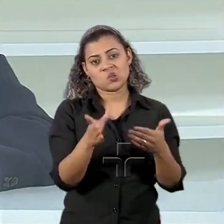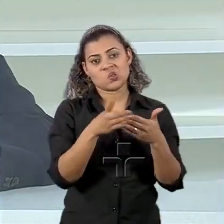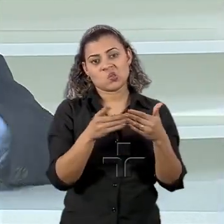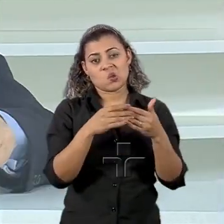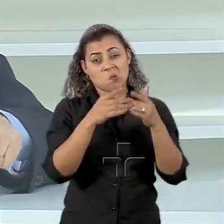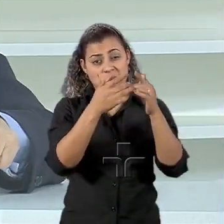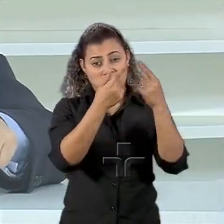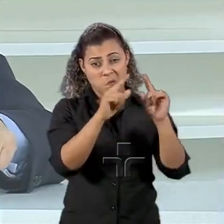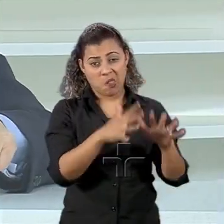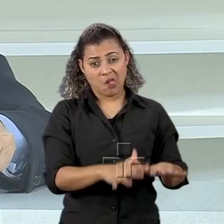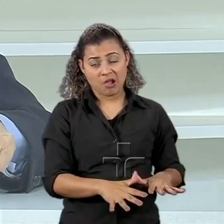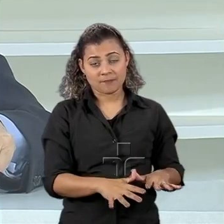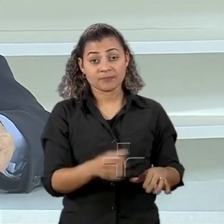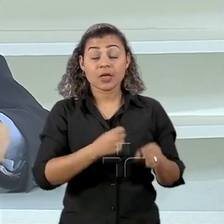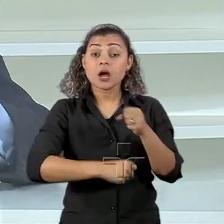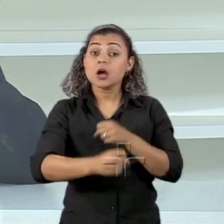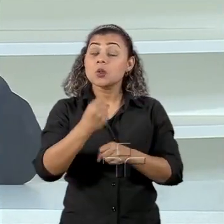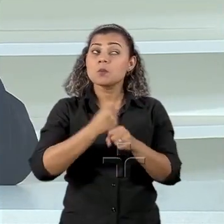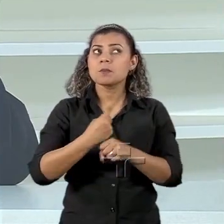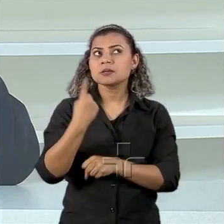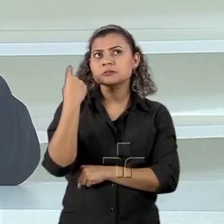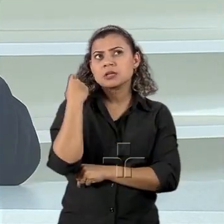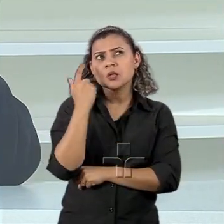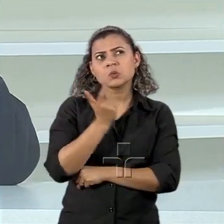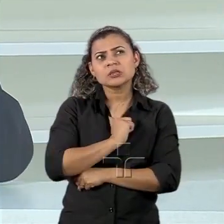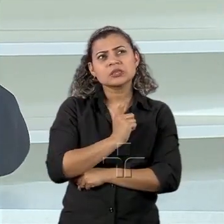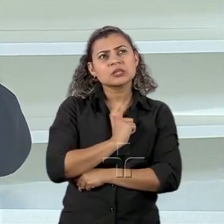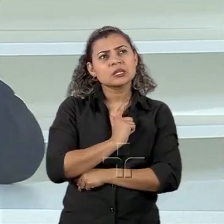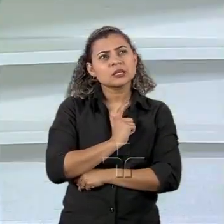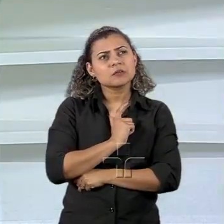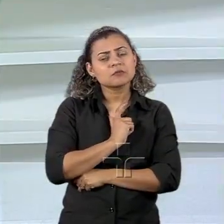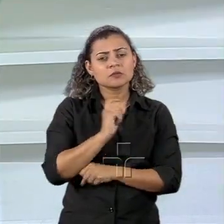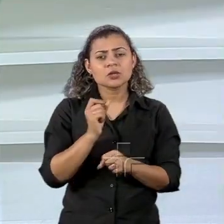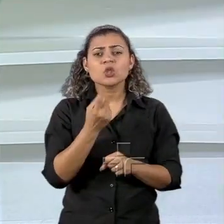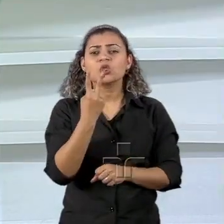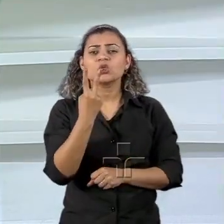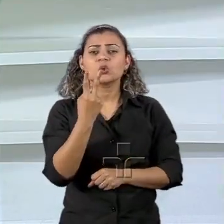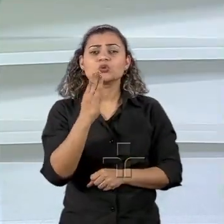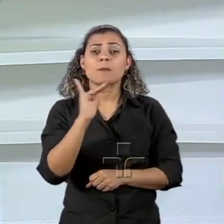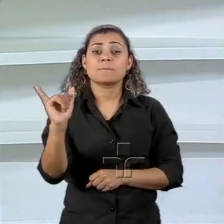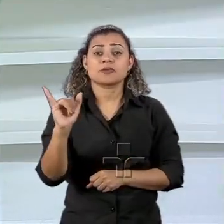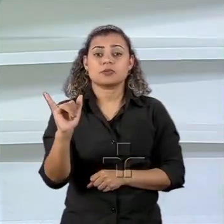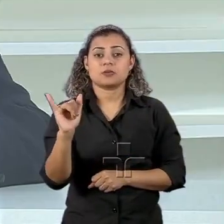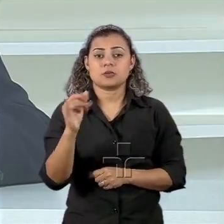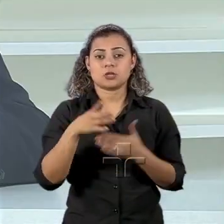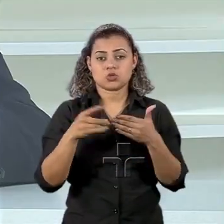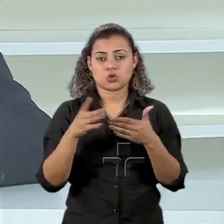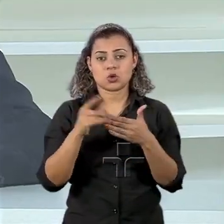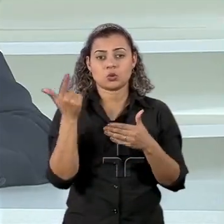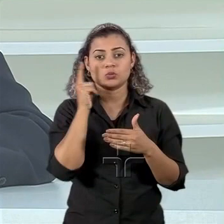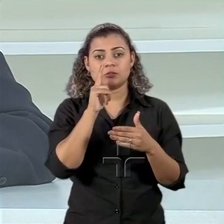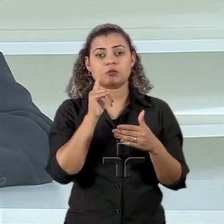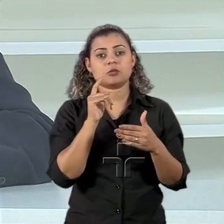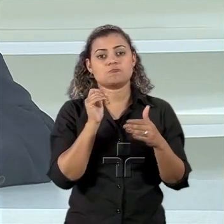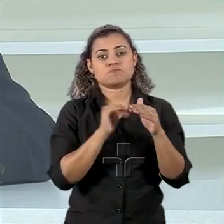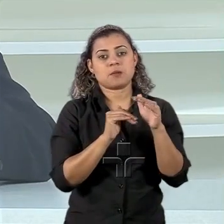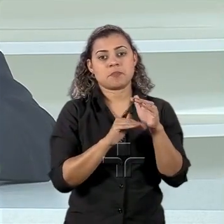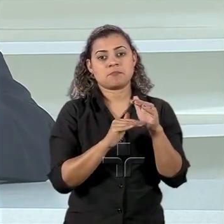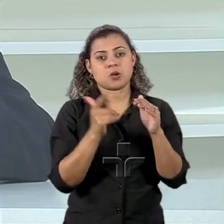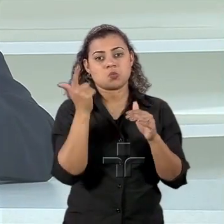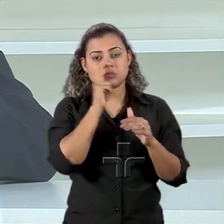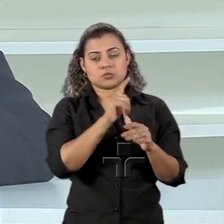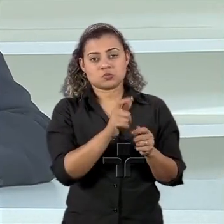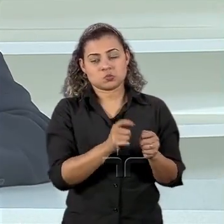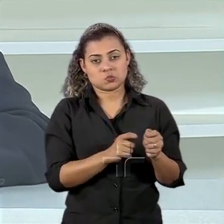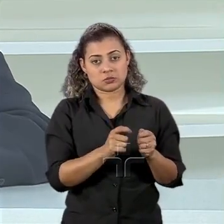Estados Unidos. Só no ano passado, nós tivemos um pequeno 2 bilhões de dólares superável. Então, não é tanto, por isso que eu